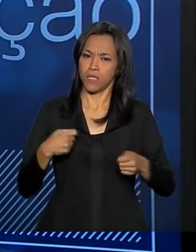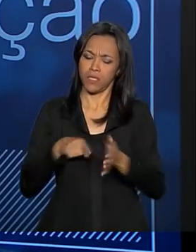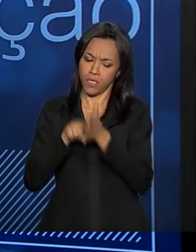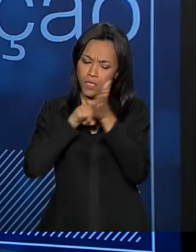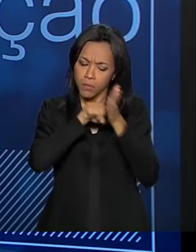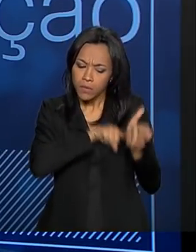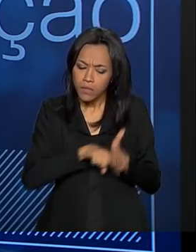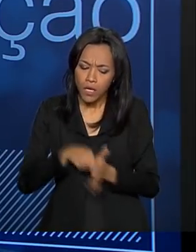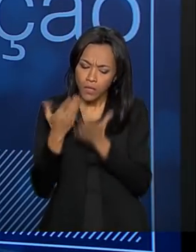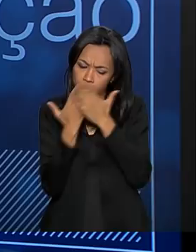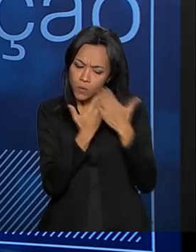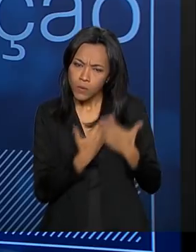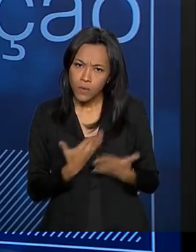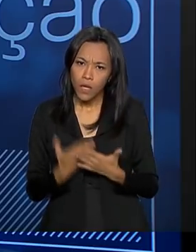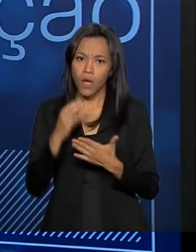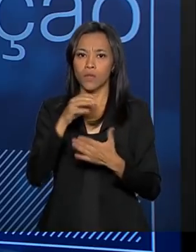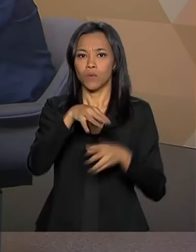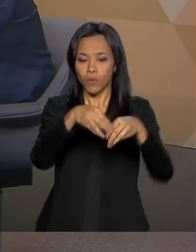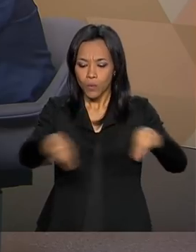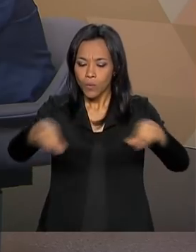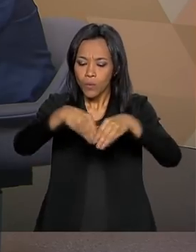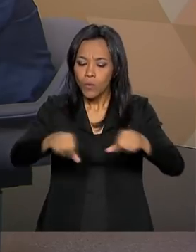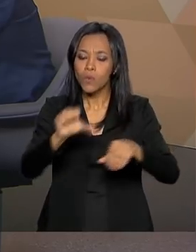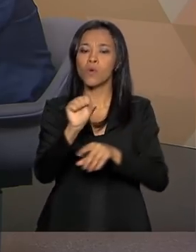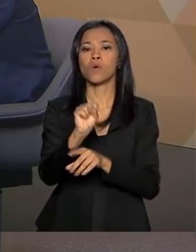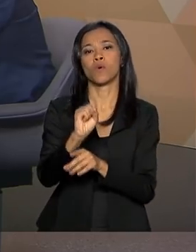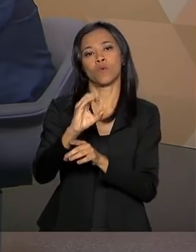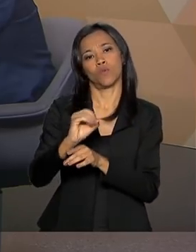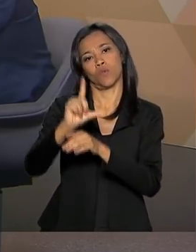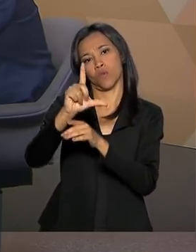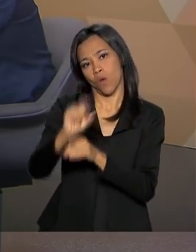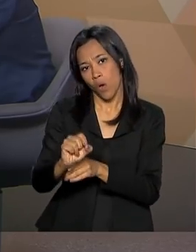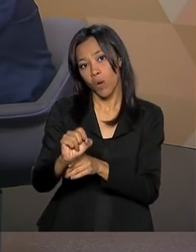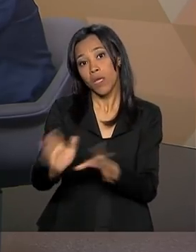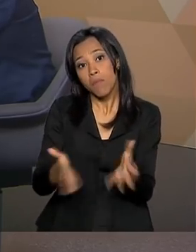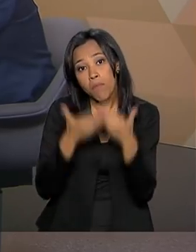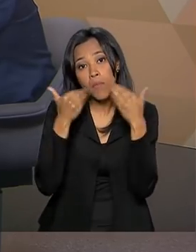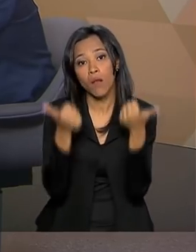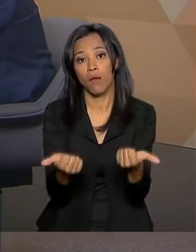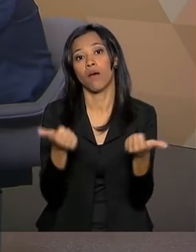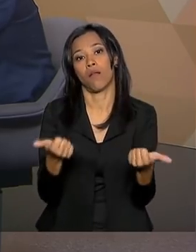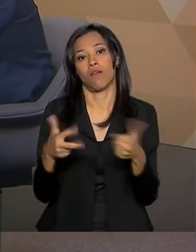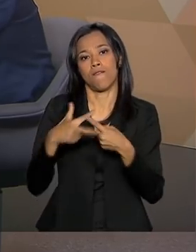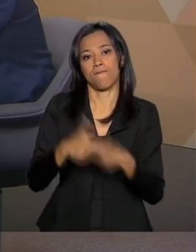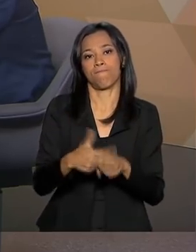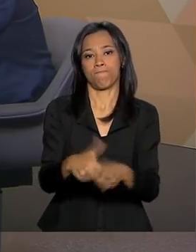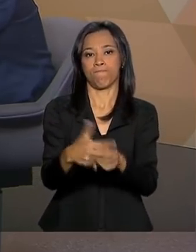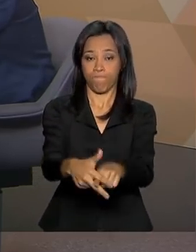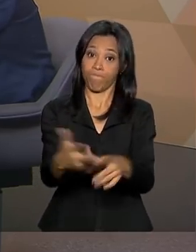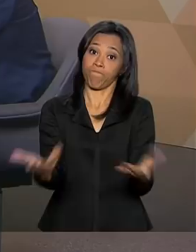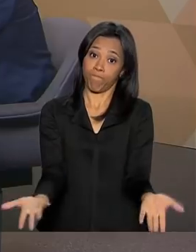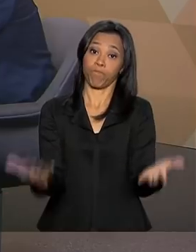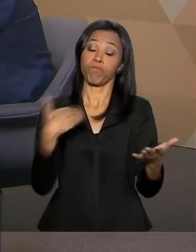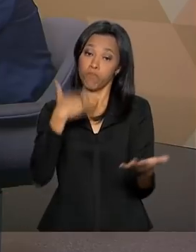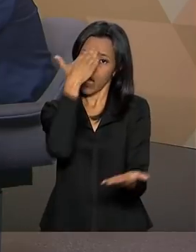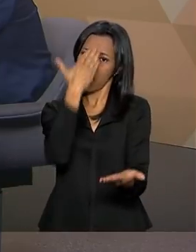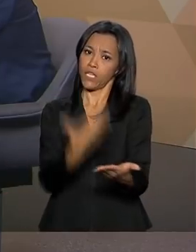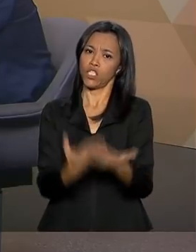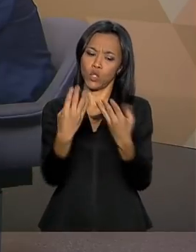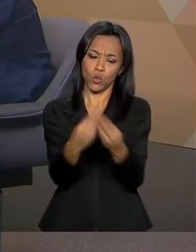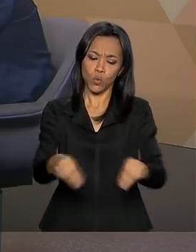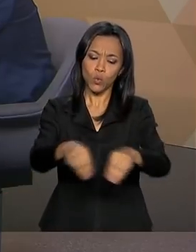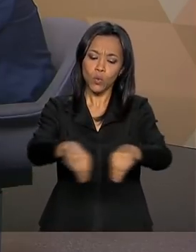precisa ser estudado com atenção e melhorado e corrigido. Então, a gente acredita que o solo no Brasil,